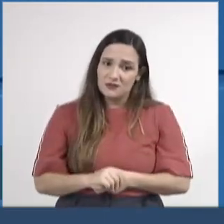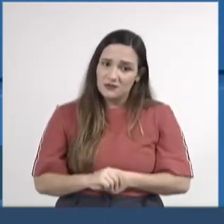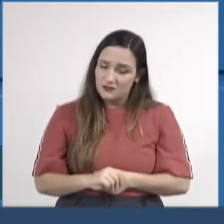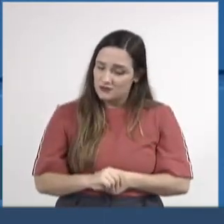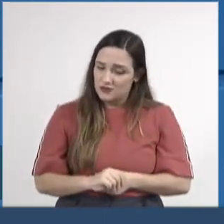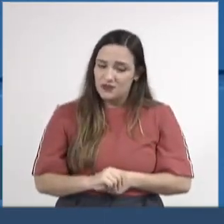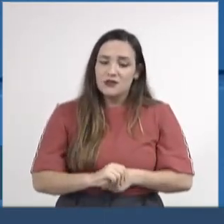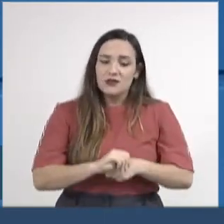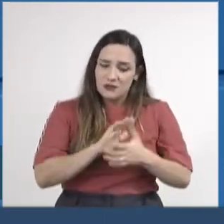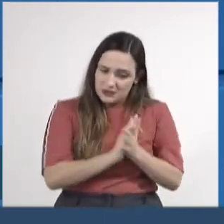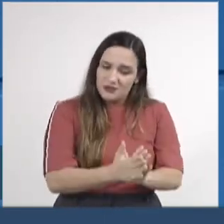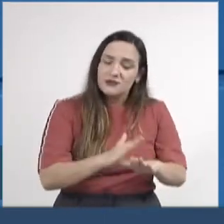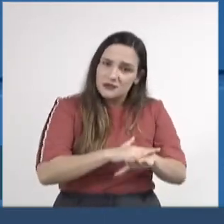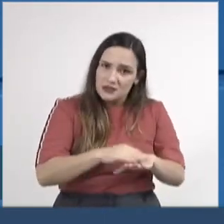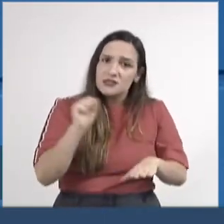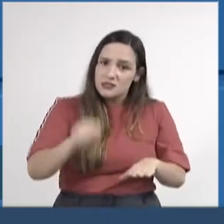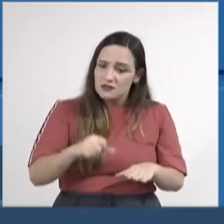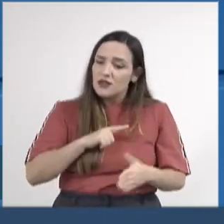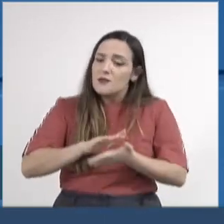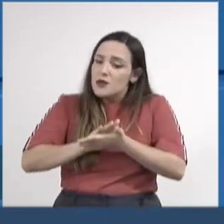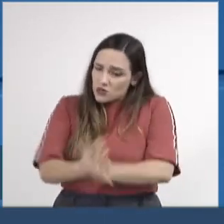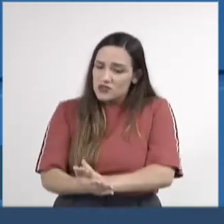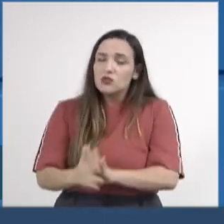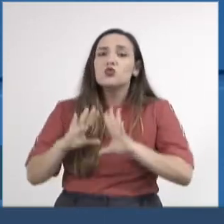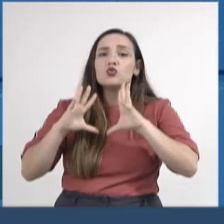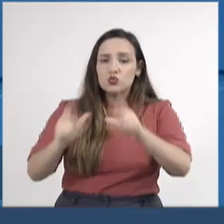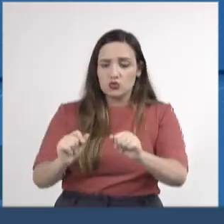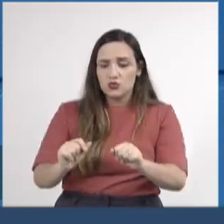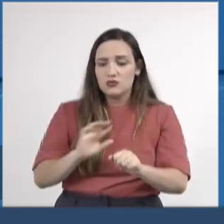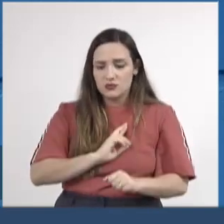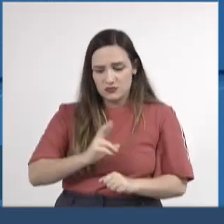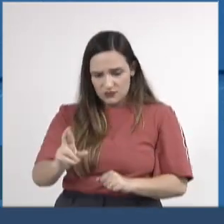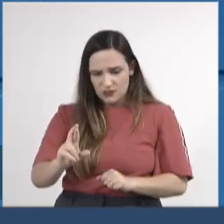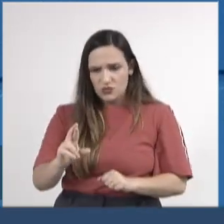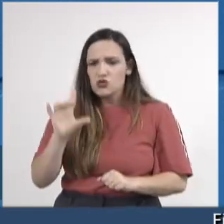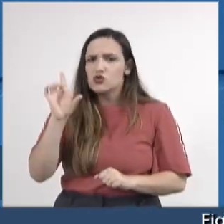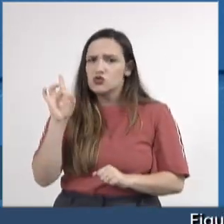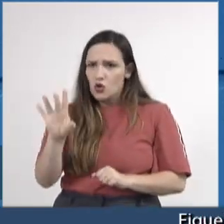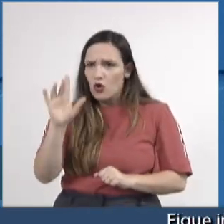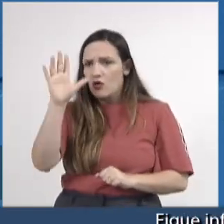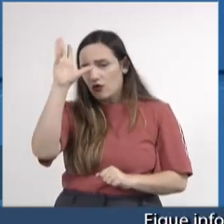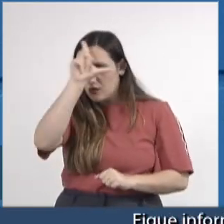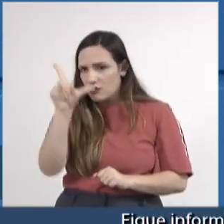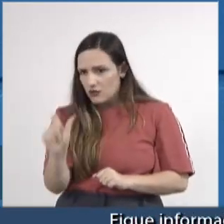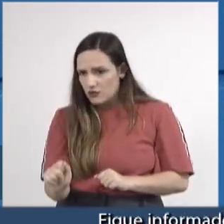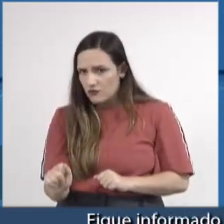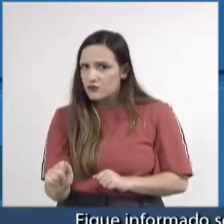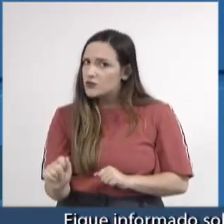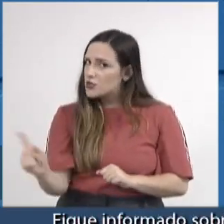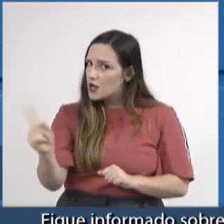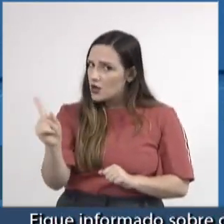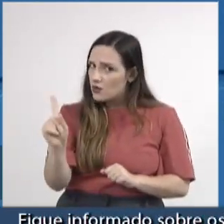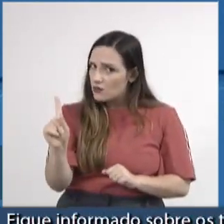é só o racismo, não, a discriminação das religiões, não só afro, descendentes, não só afro,